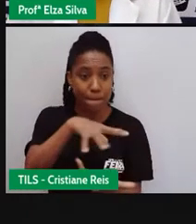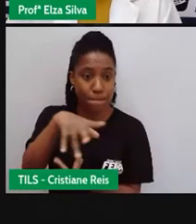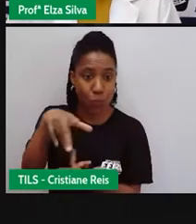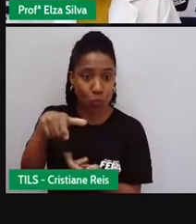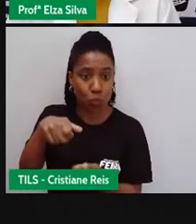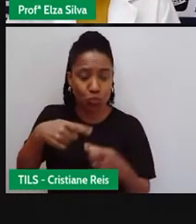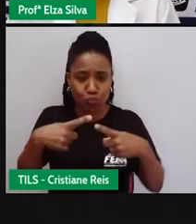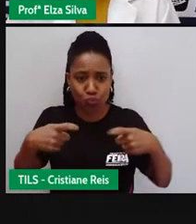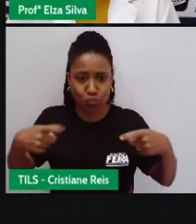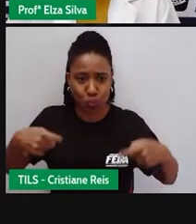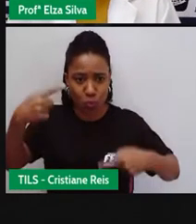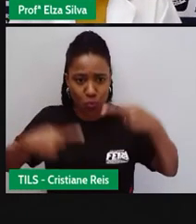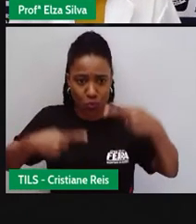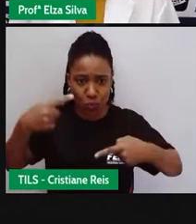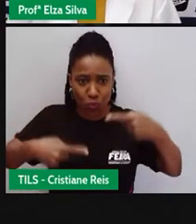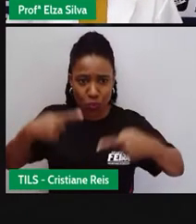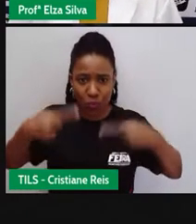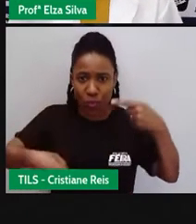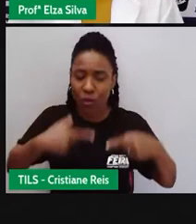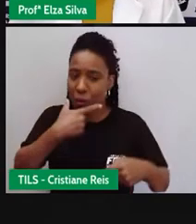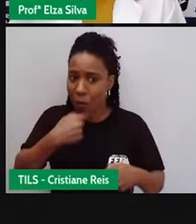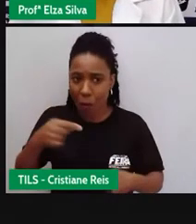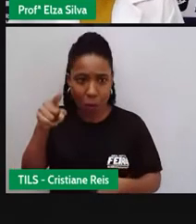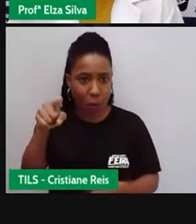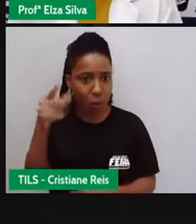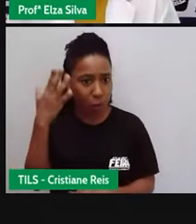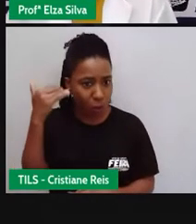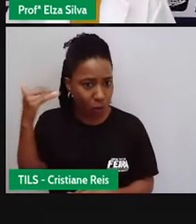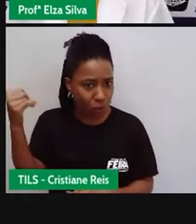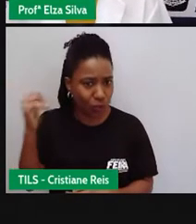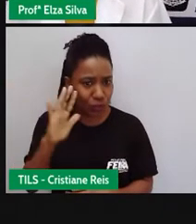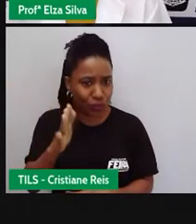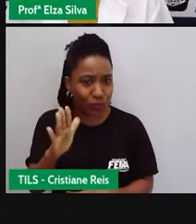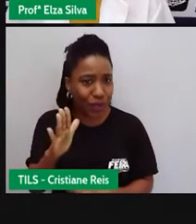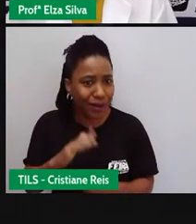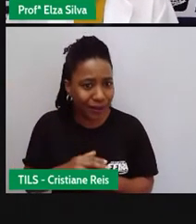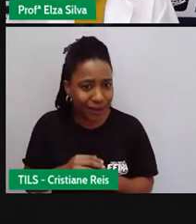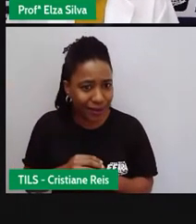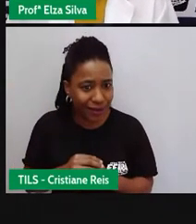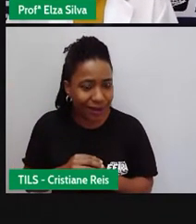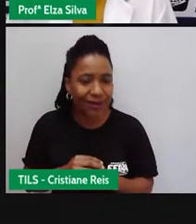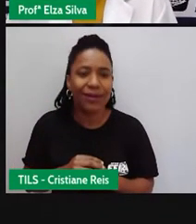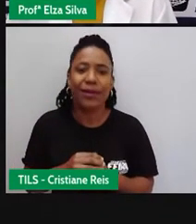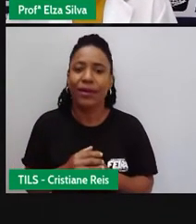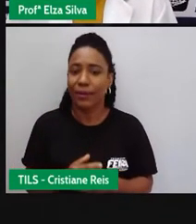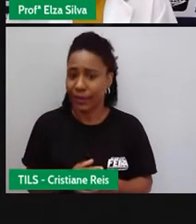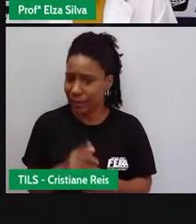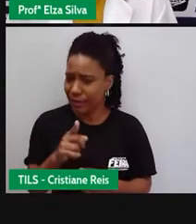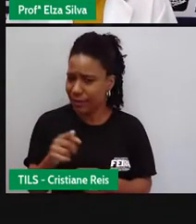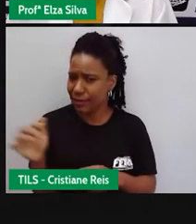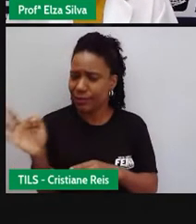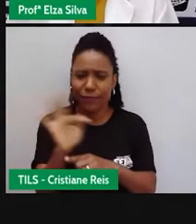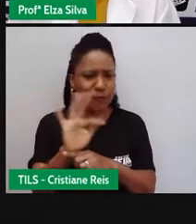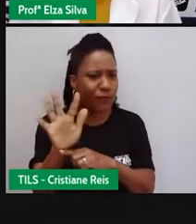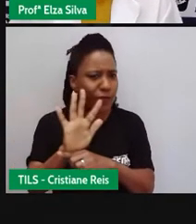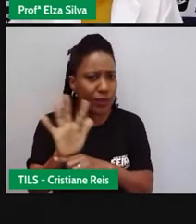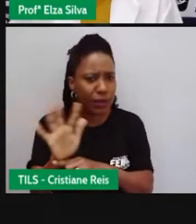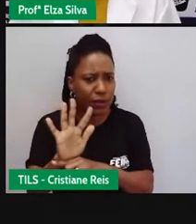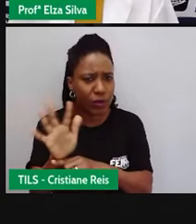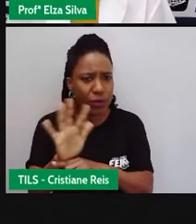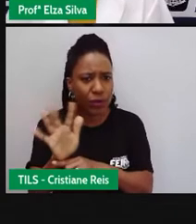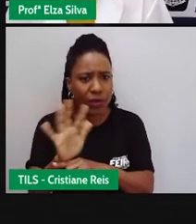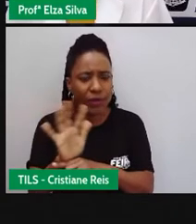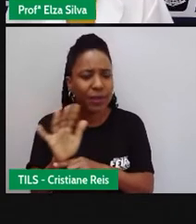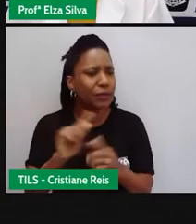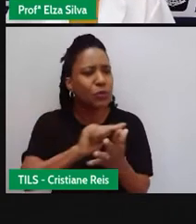Com Tom Cruise? Este filme, ele é um filme de qual gênero? Vamos